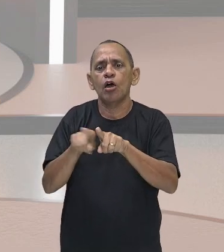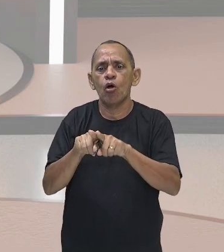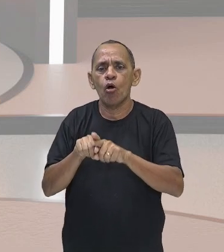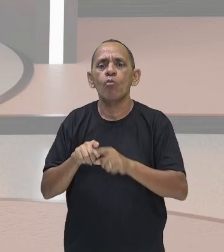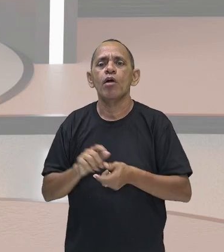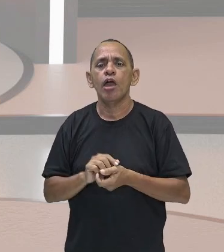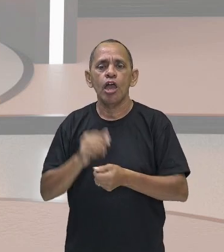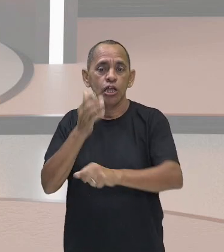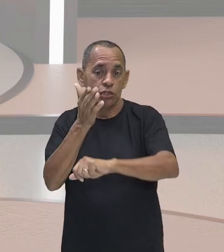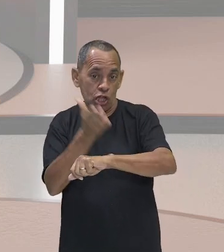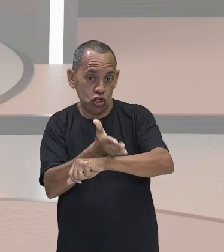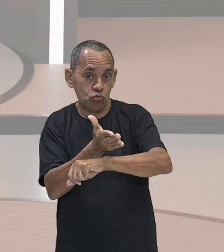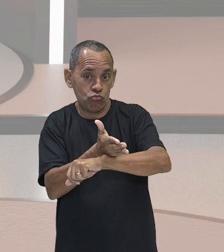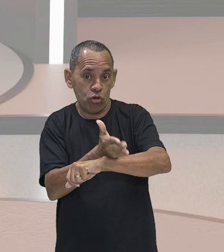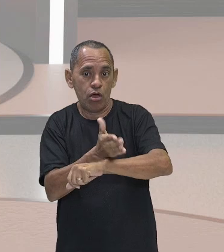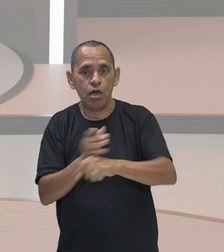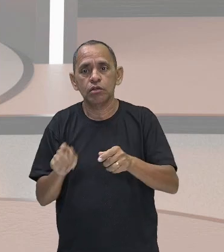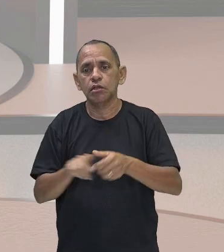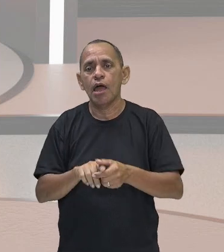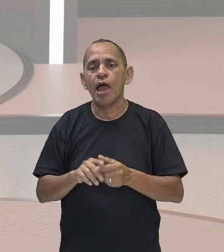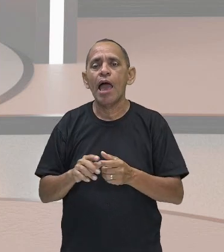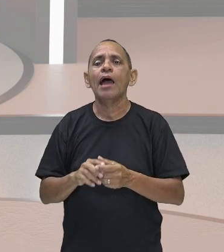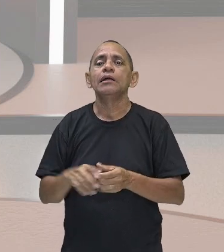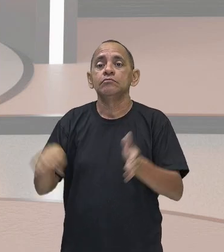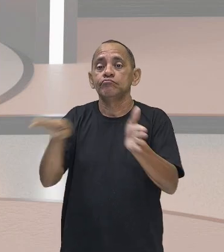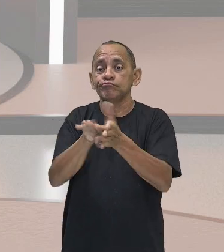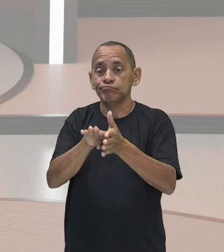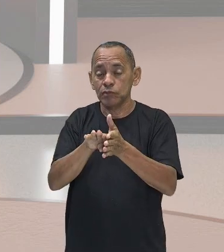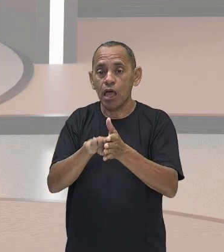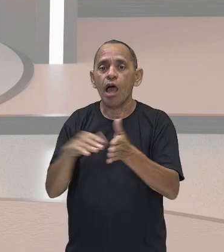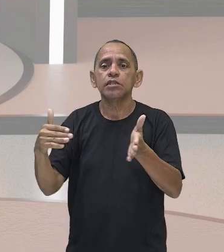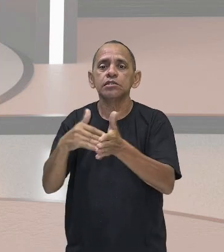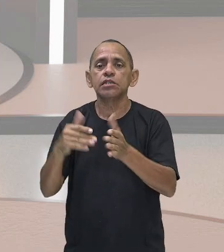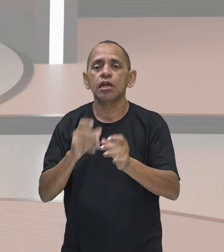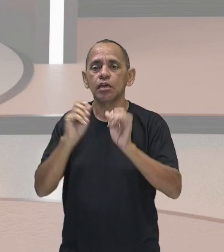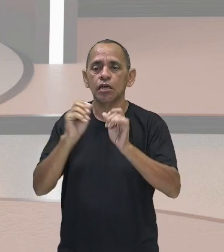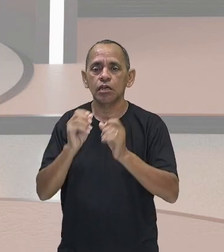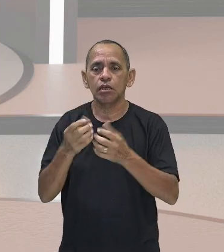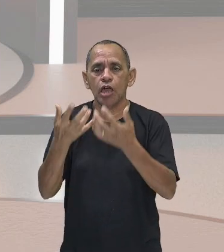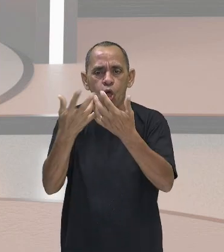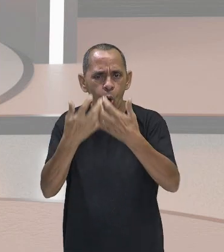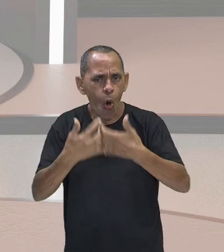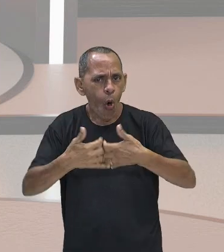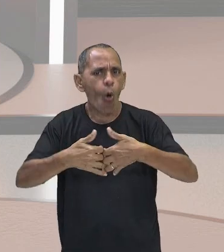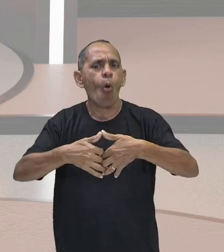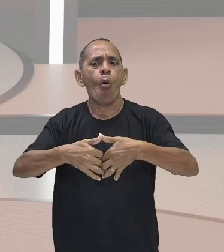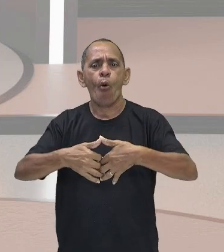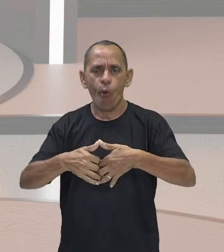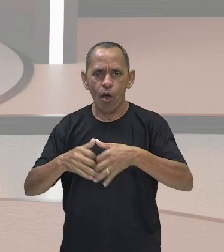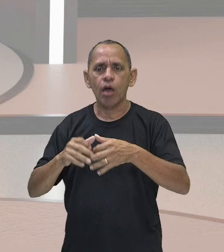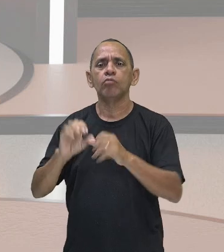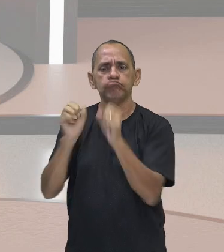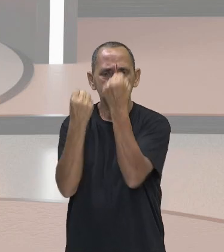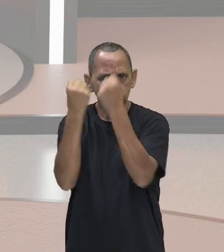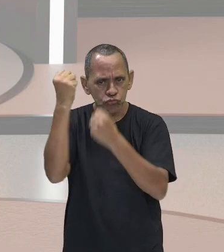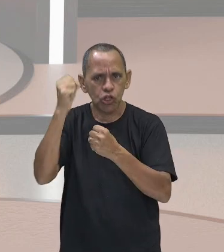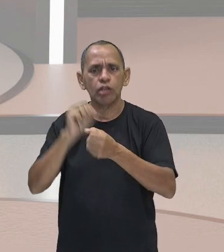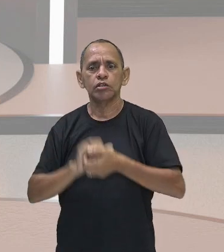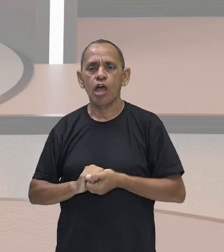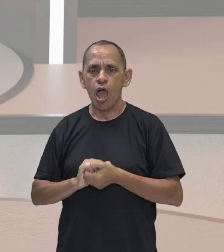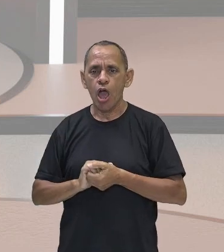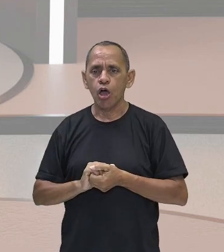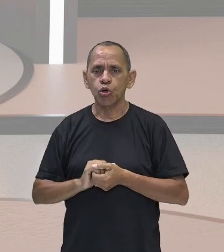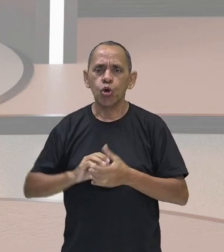basicamente, a maquinofatura, onde o surgimento de grandes fábricas e um conglomerado de indústrias